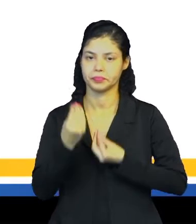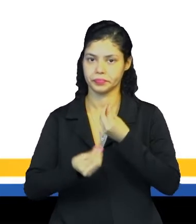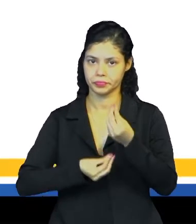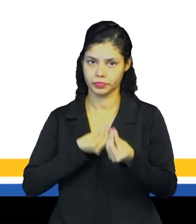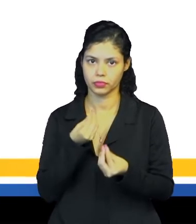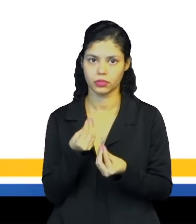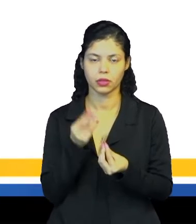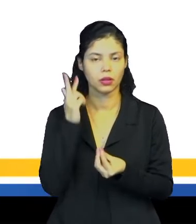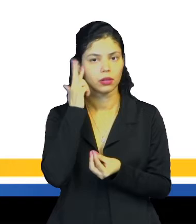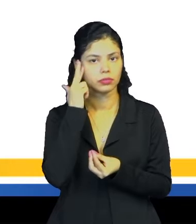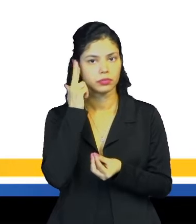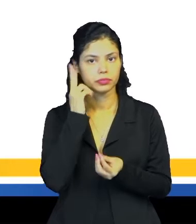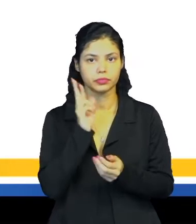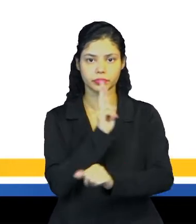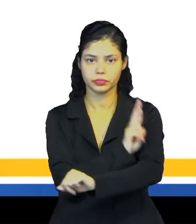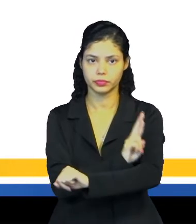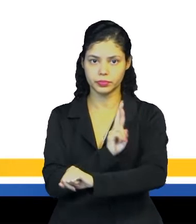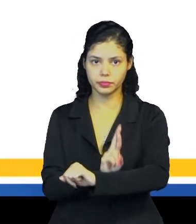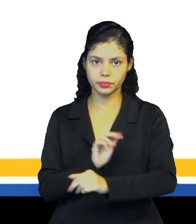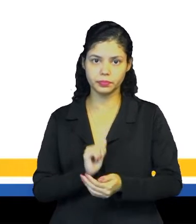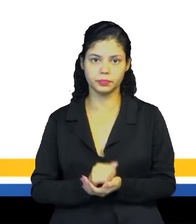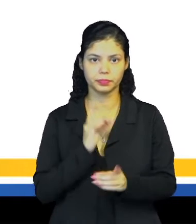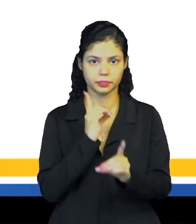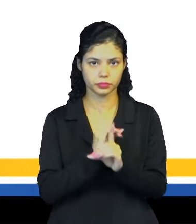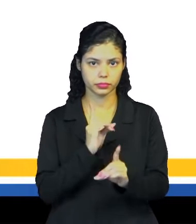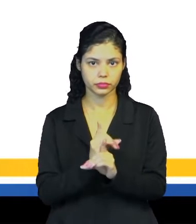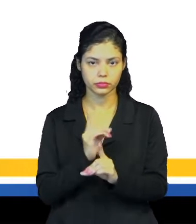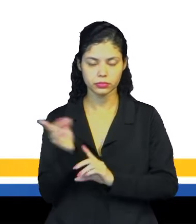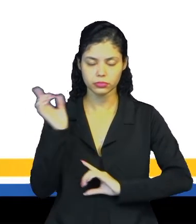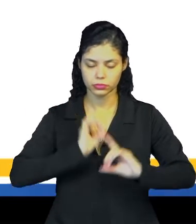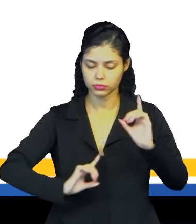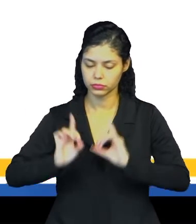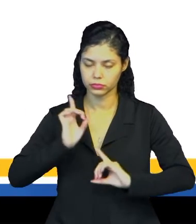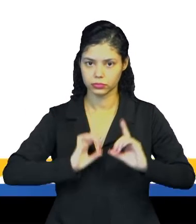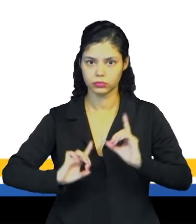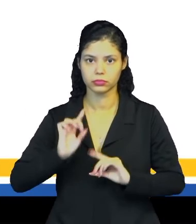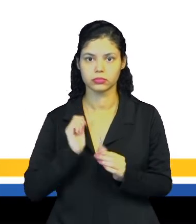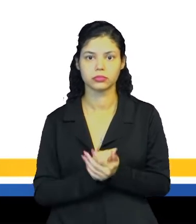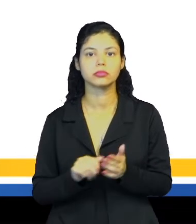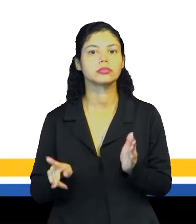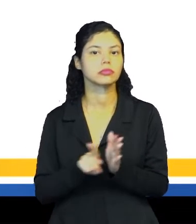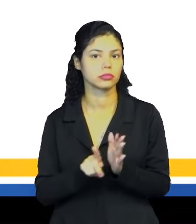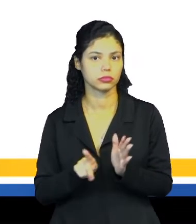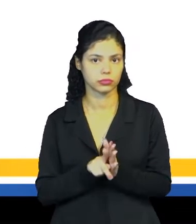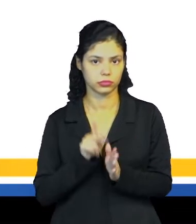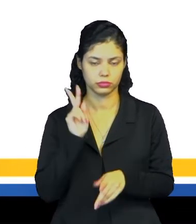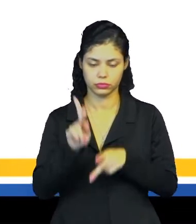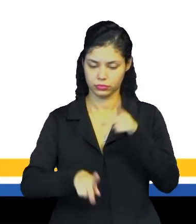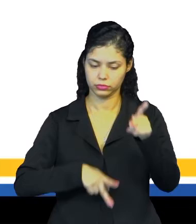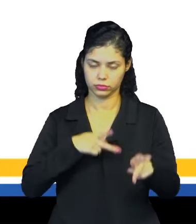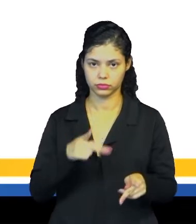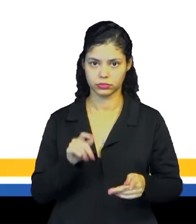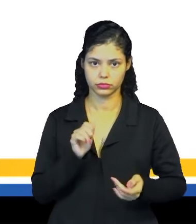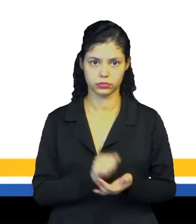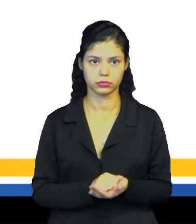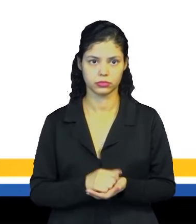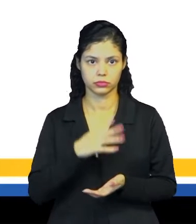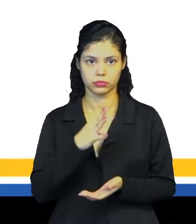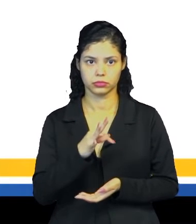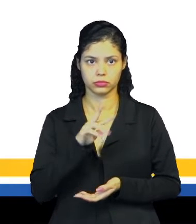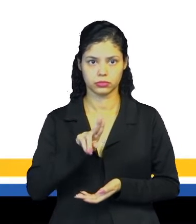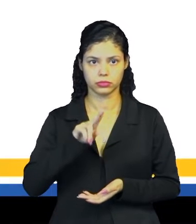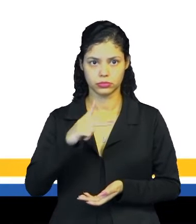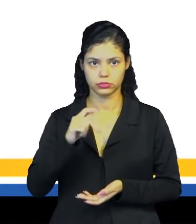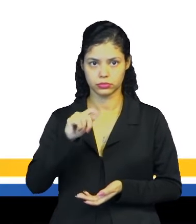é comum nas religiões a identificação dos seus deuses com os seus povos, era, né? Tupã era